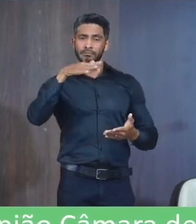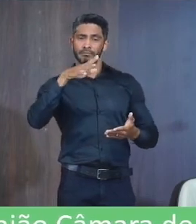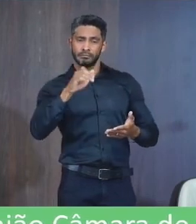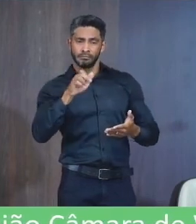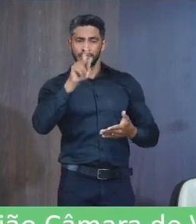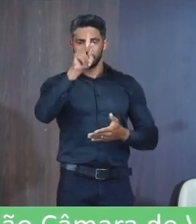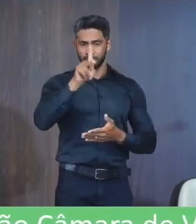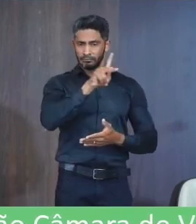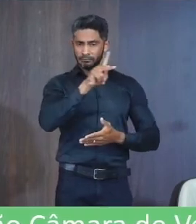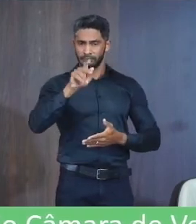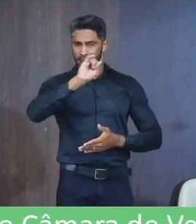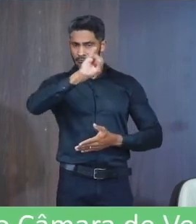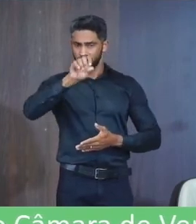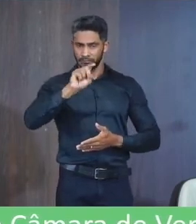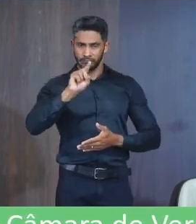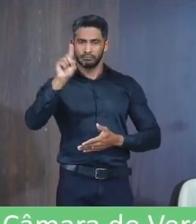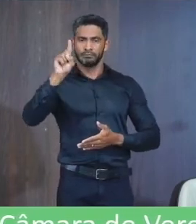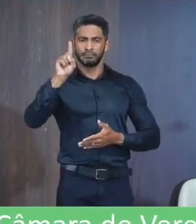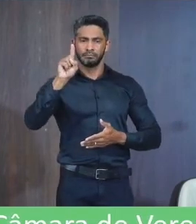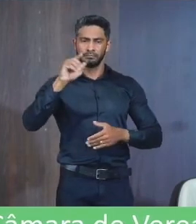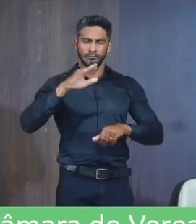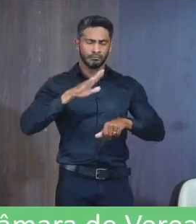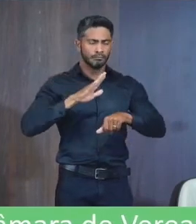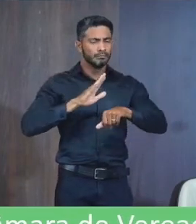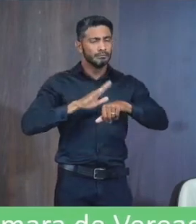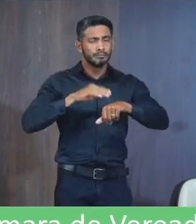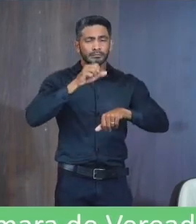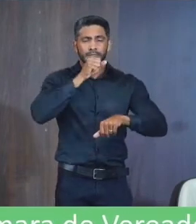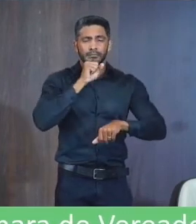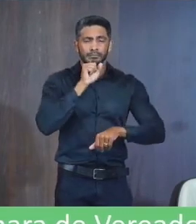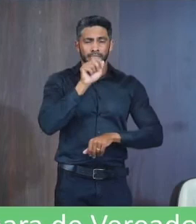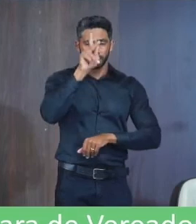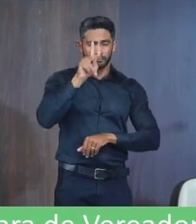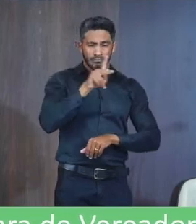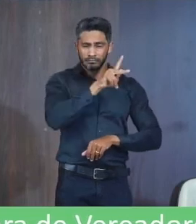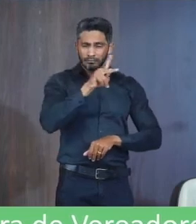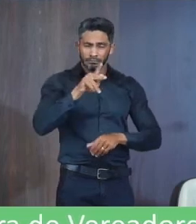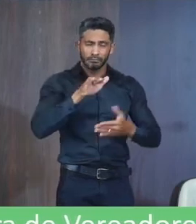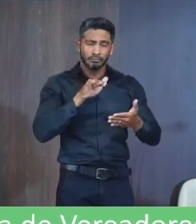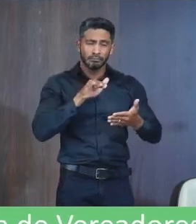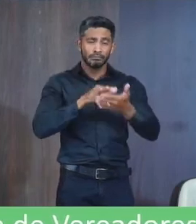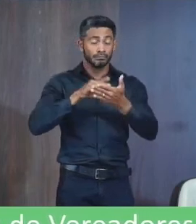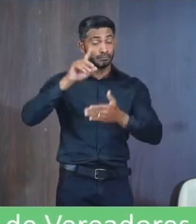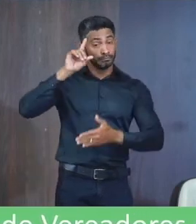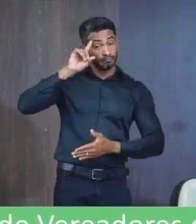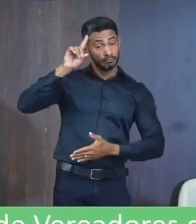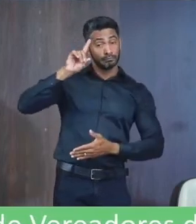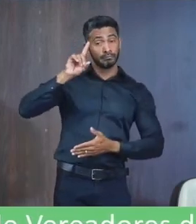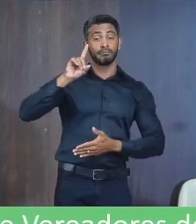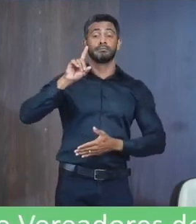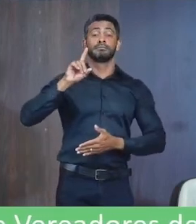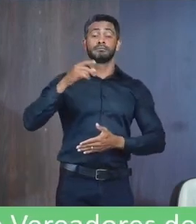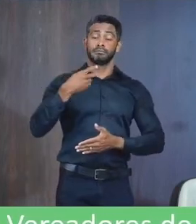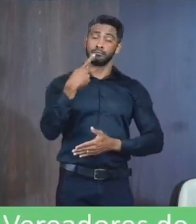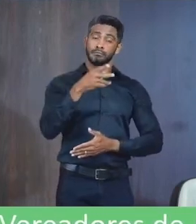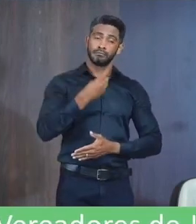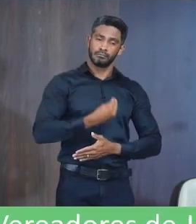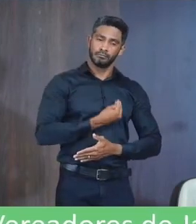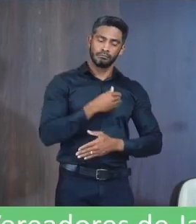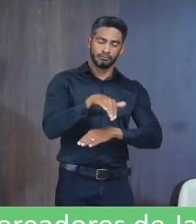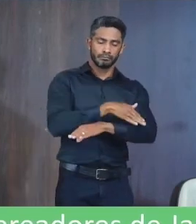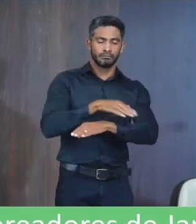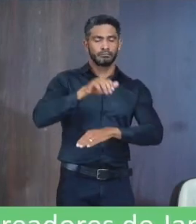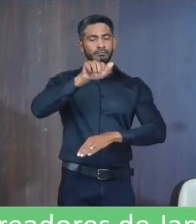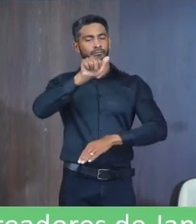padre José O mais velho Do sacerdócio Da cidade de Janaúba Até os últimos dias De sua vida Endereço Rua